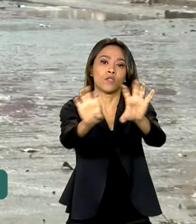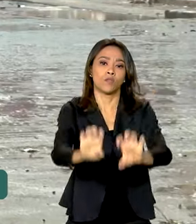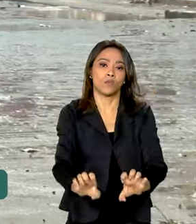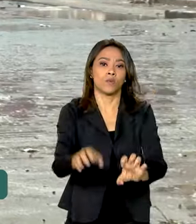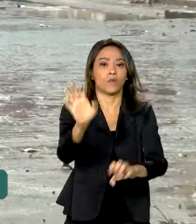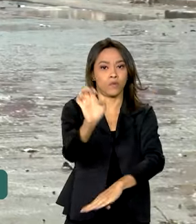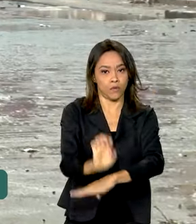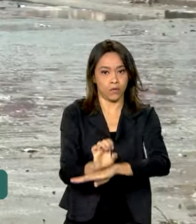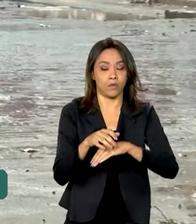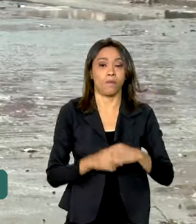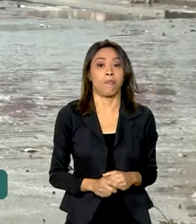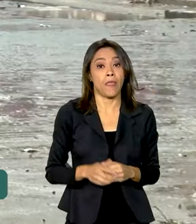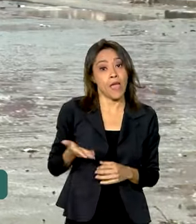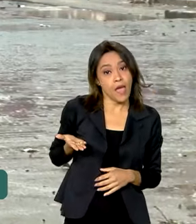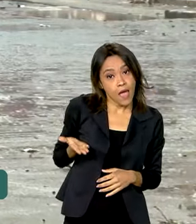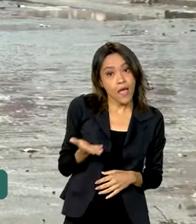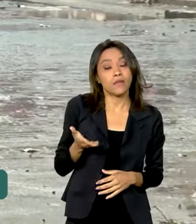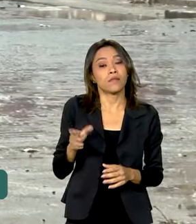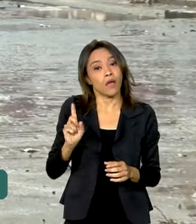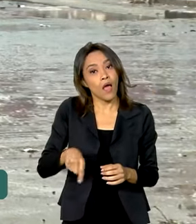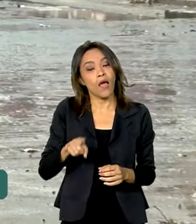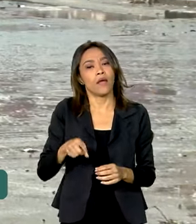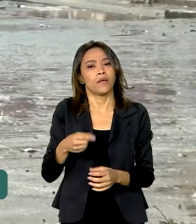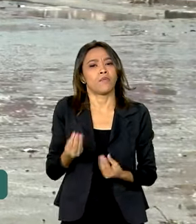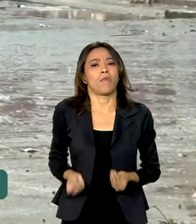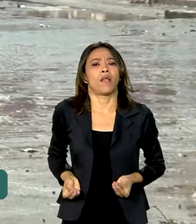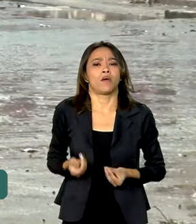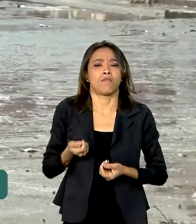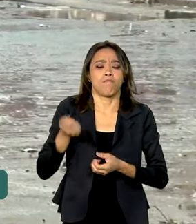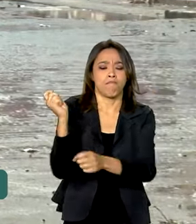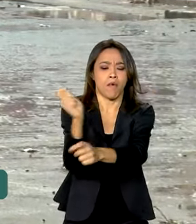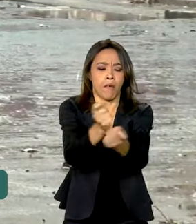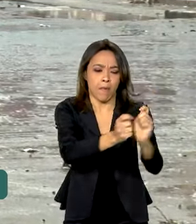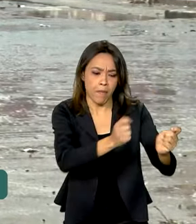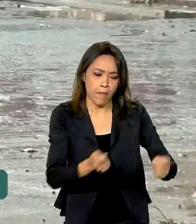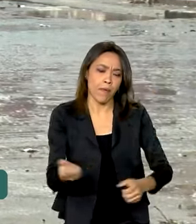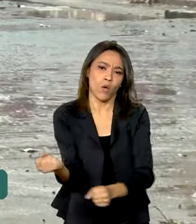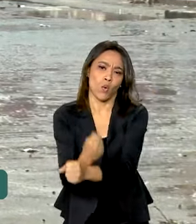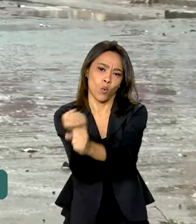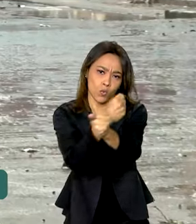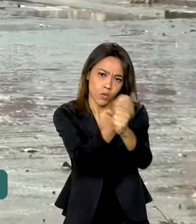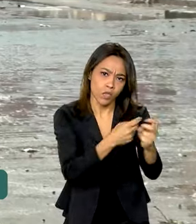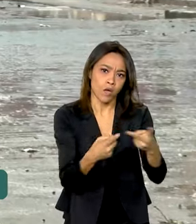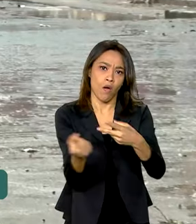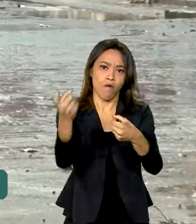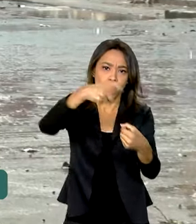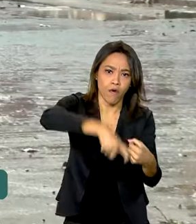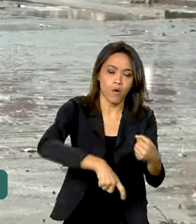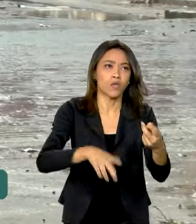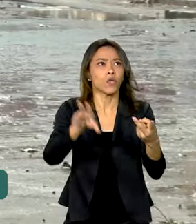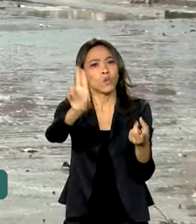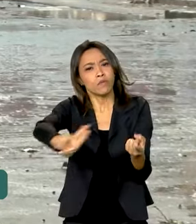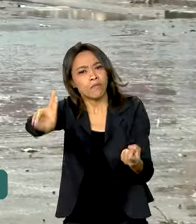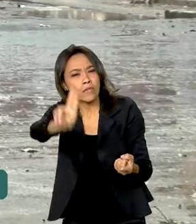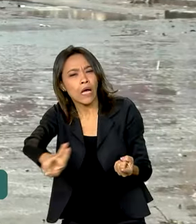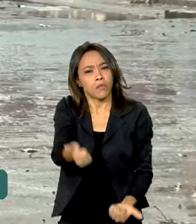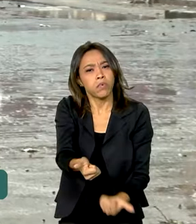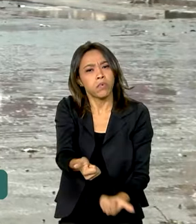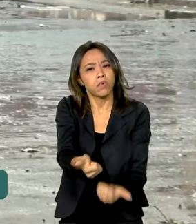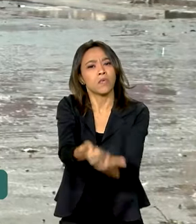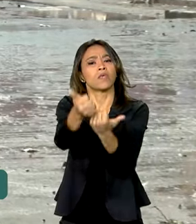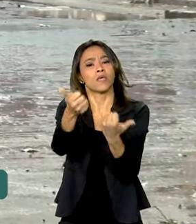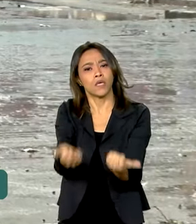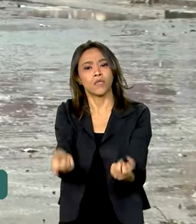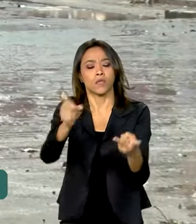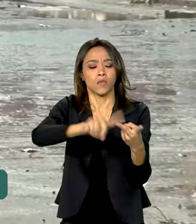do Sul. A medida contempla despesas em obras e serviços para a retomada de atividades nas universidades e institutos federais.